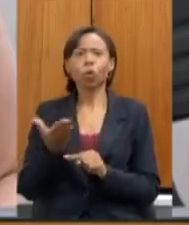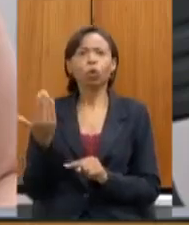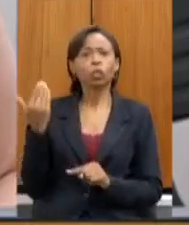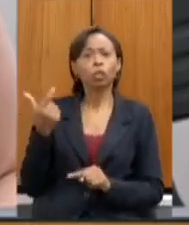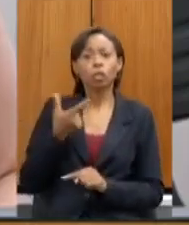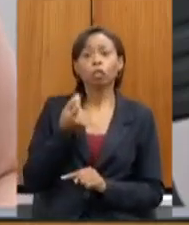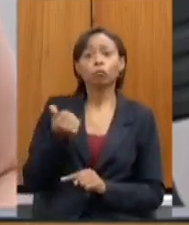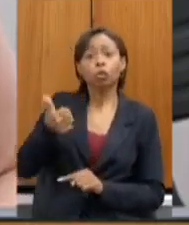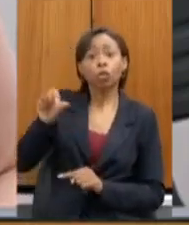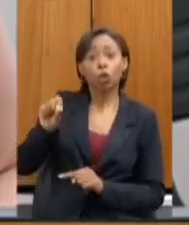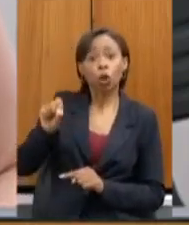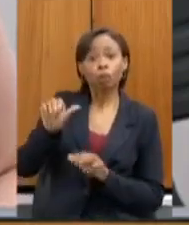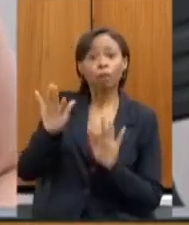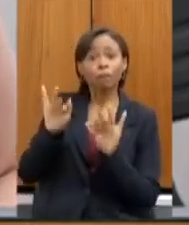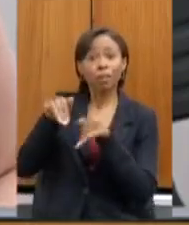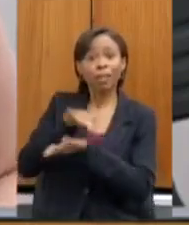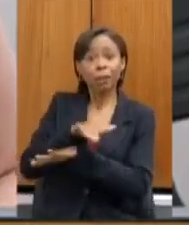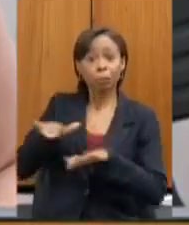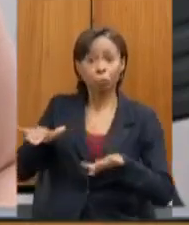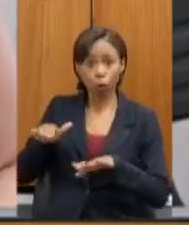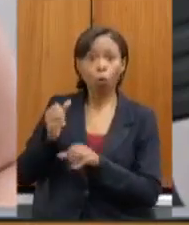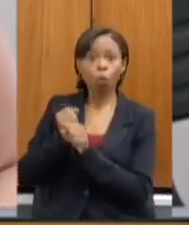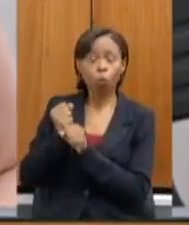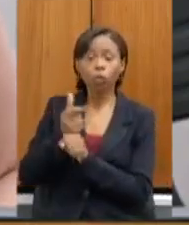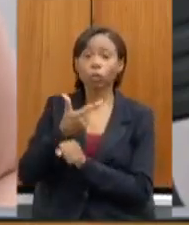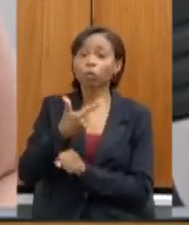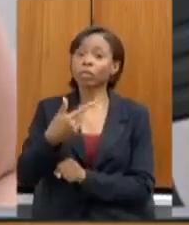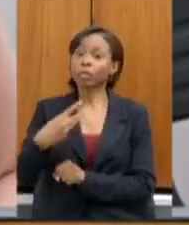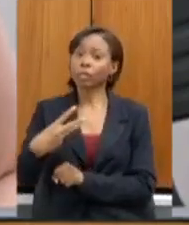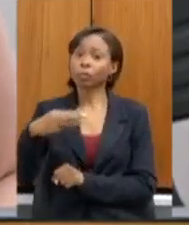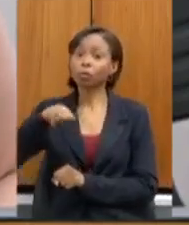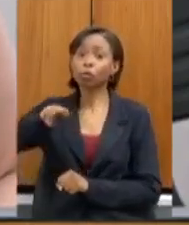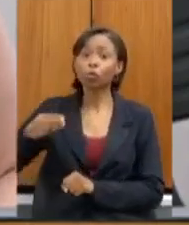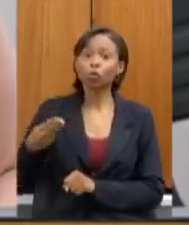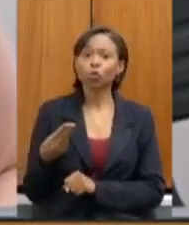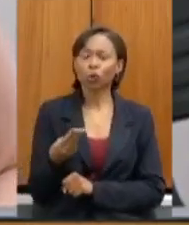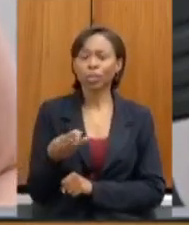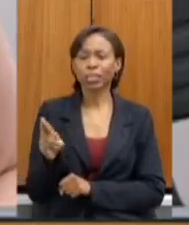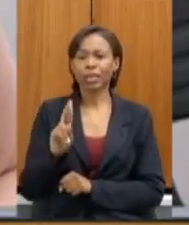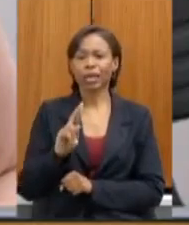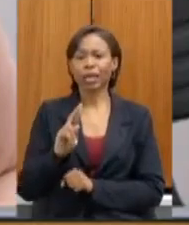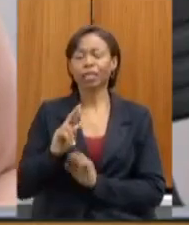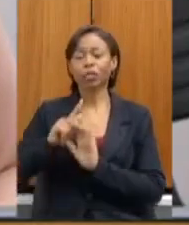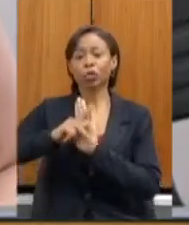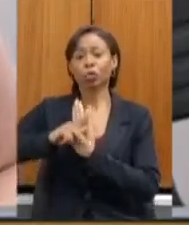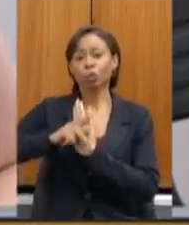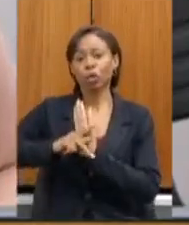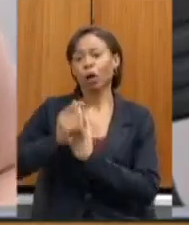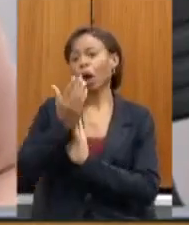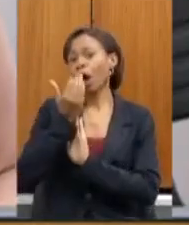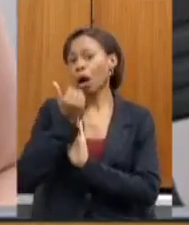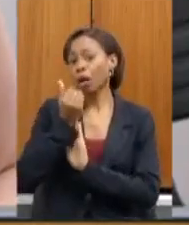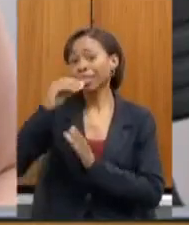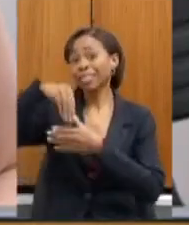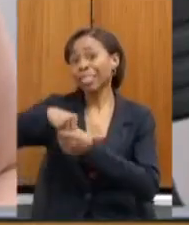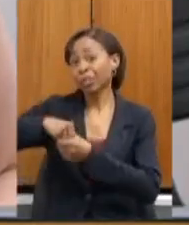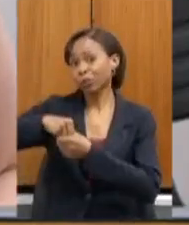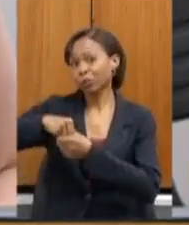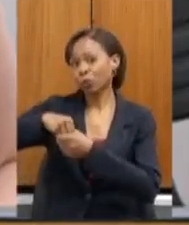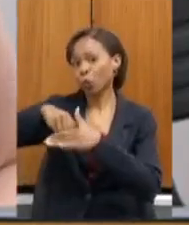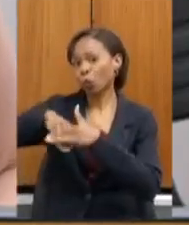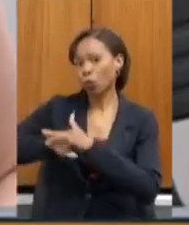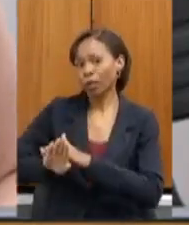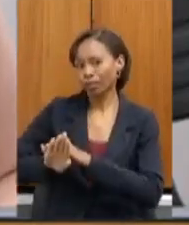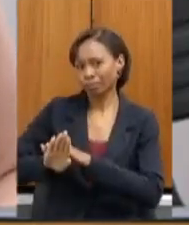2019 com 23 milhões de reais do programa nacional de alimentação escolar em caixa e